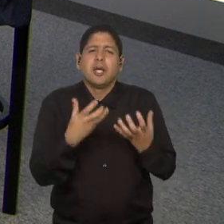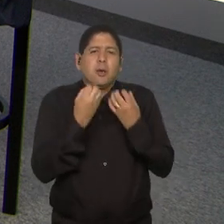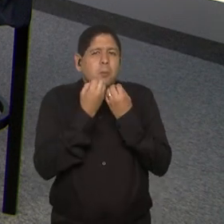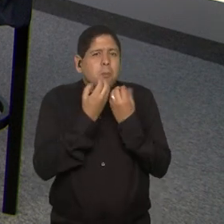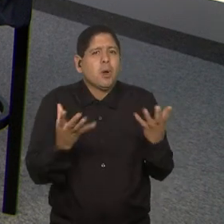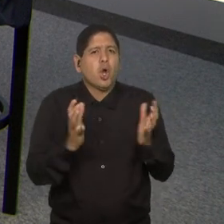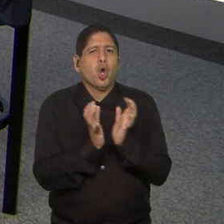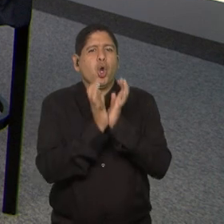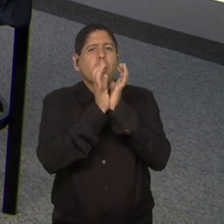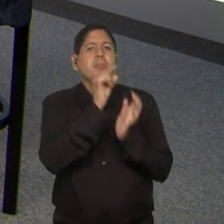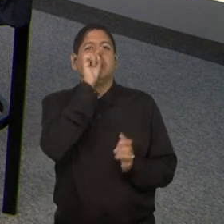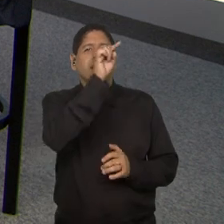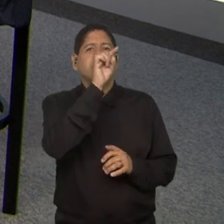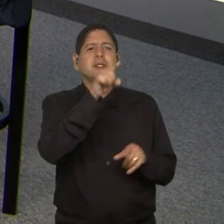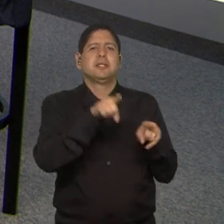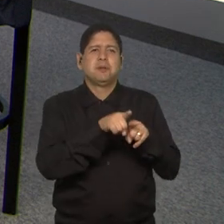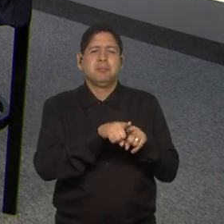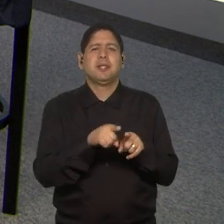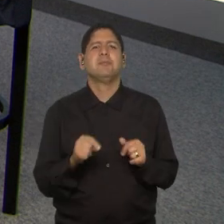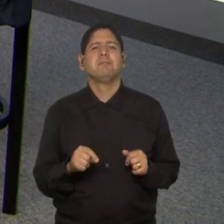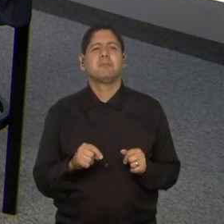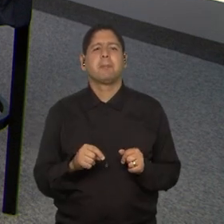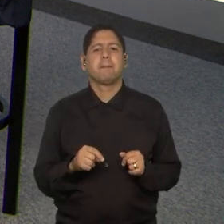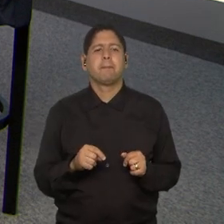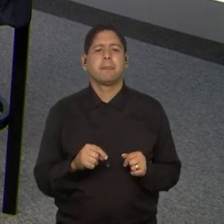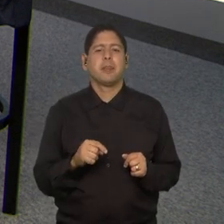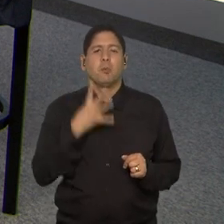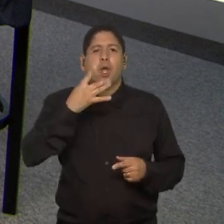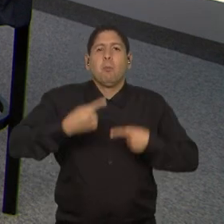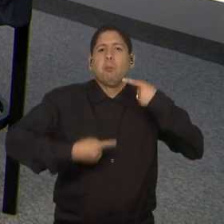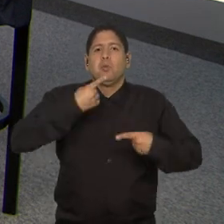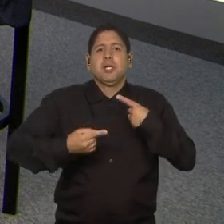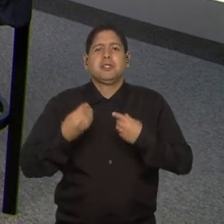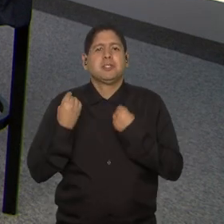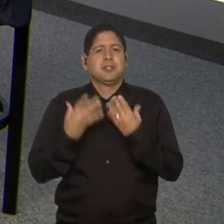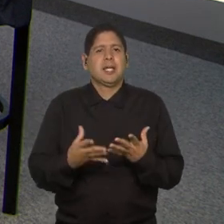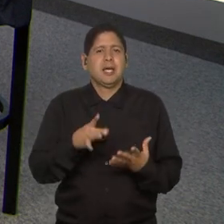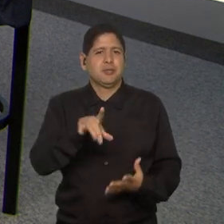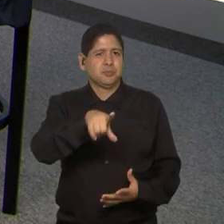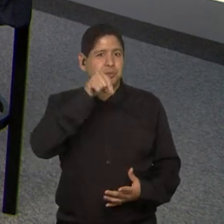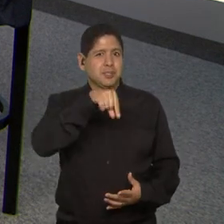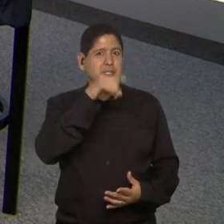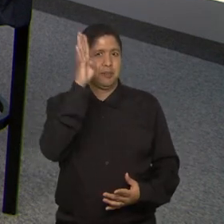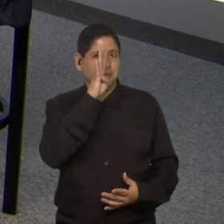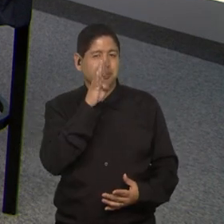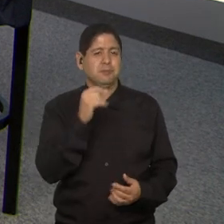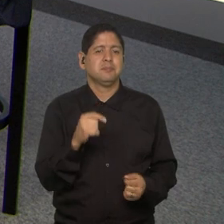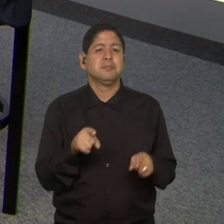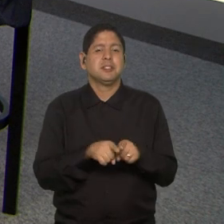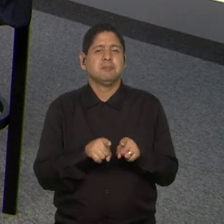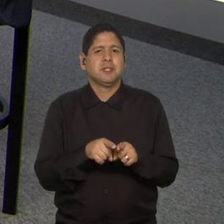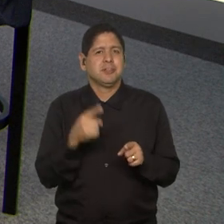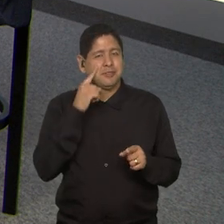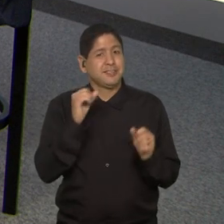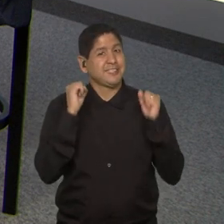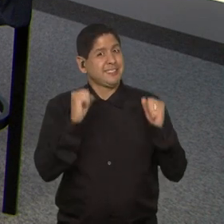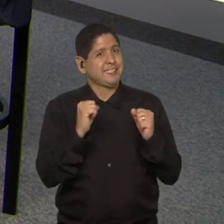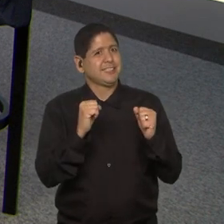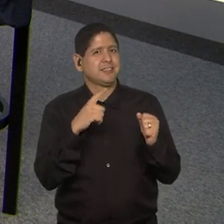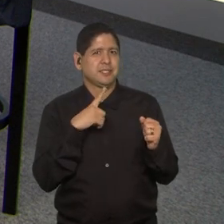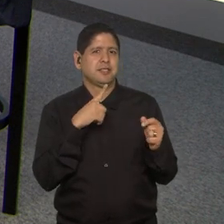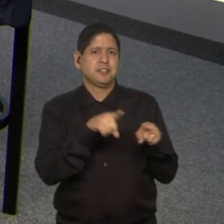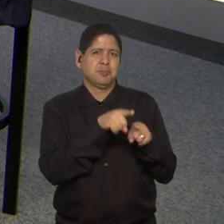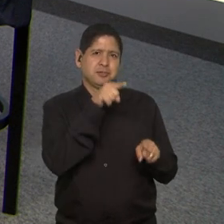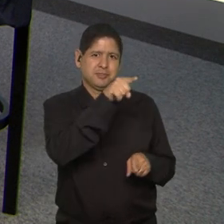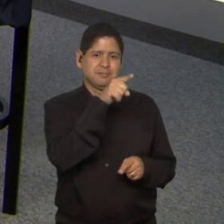boa Copa também lá, desejo uma boa política para a nossa candidatura, e a gente vai continuar na sua torcida aqui também.